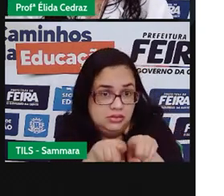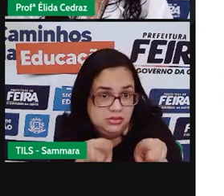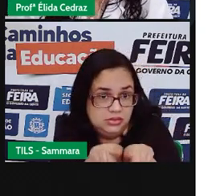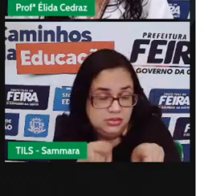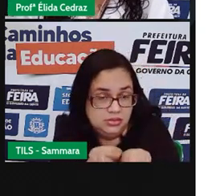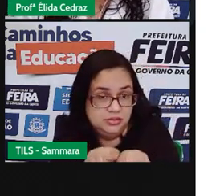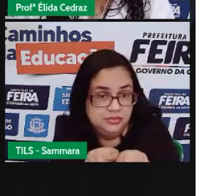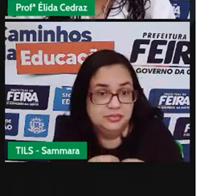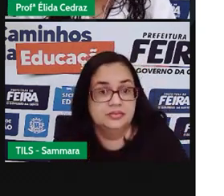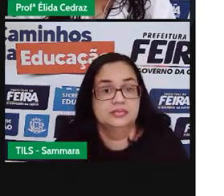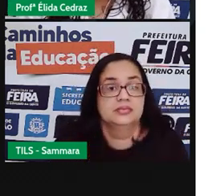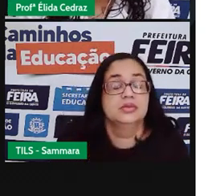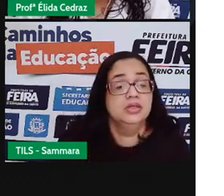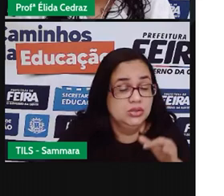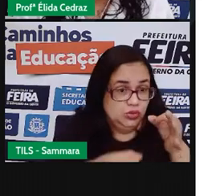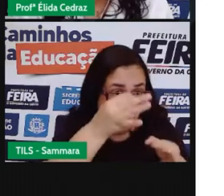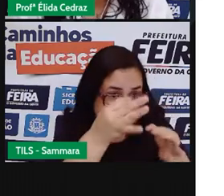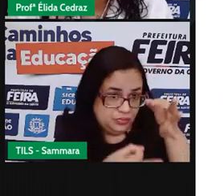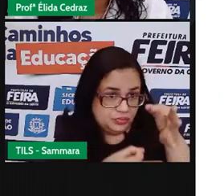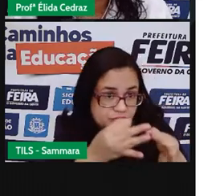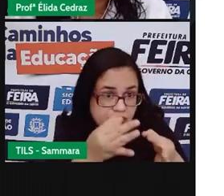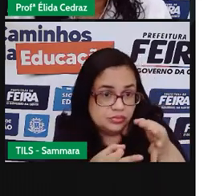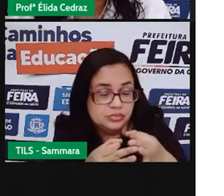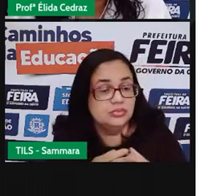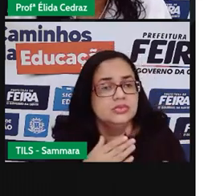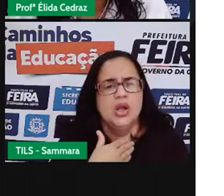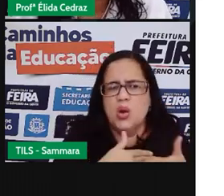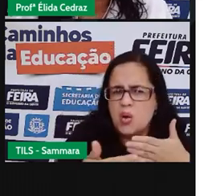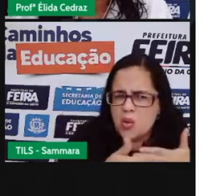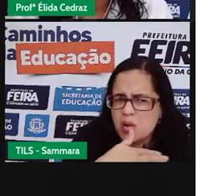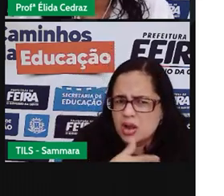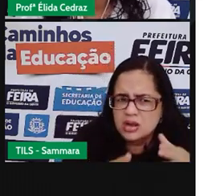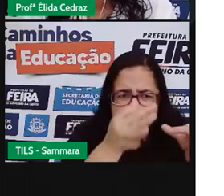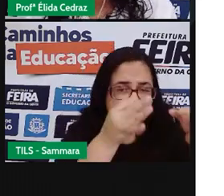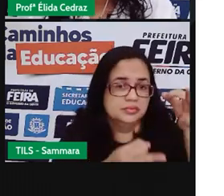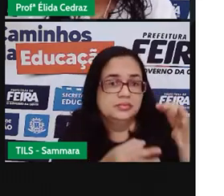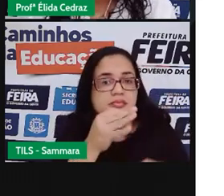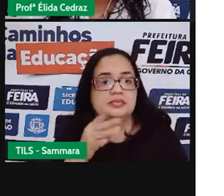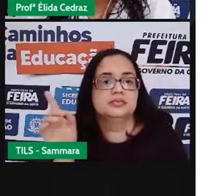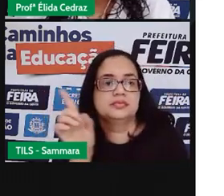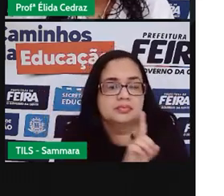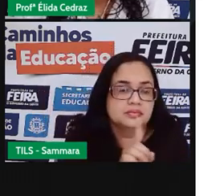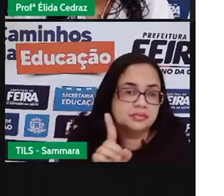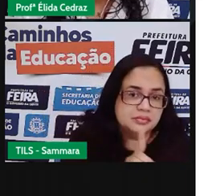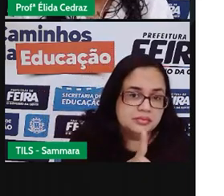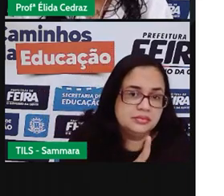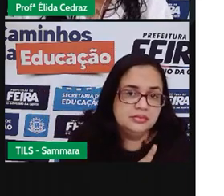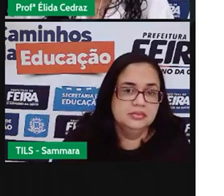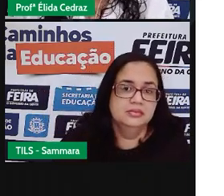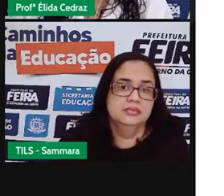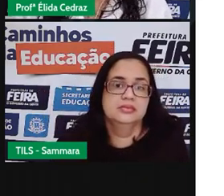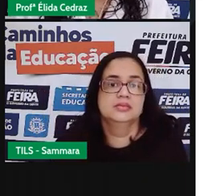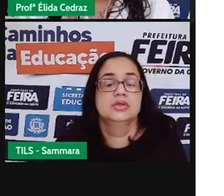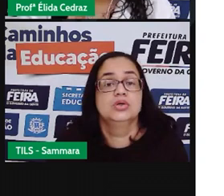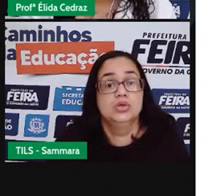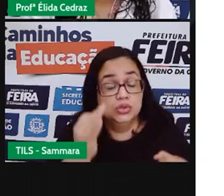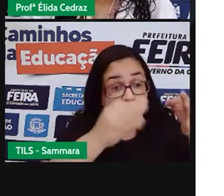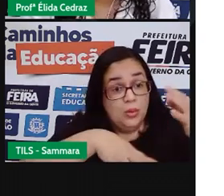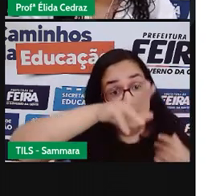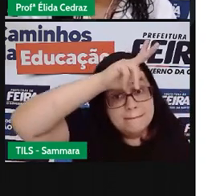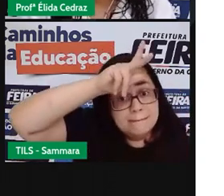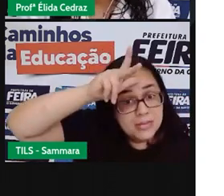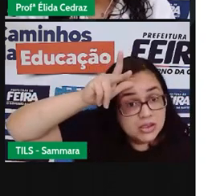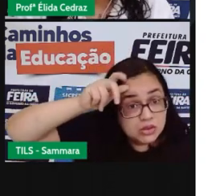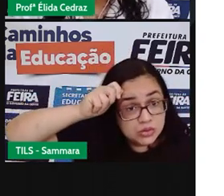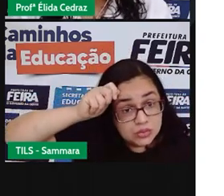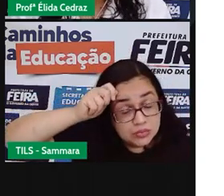essa função de julgar. Julgar qualquer coisa, Pró? Não. De forma alguma. Julgar